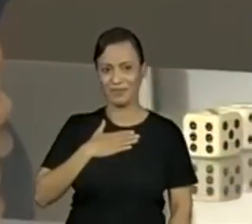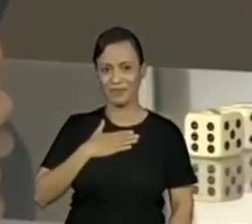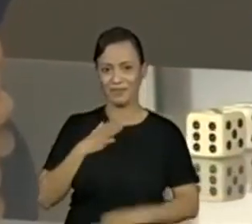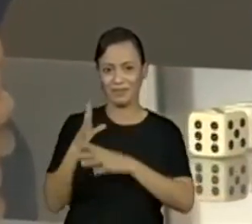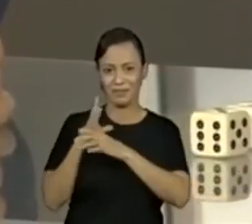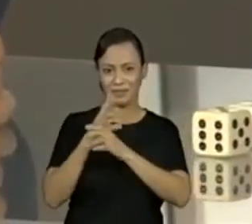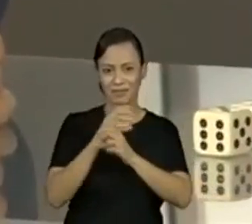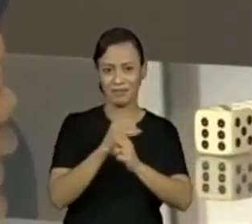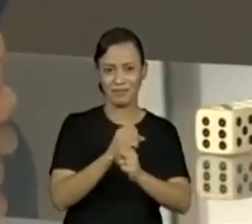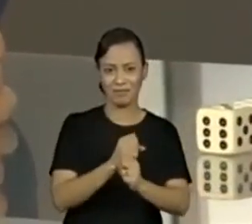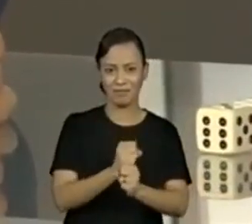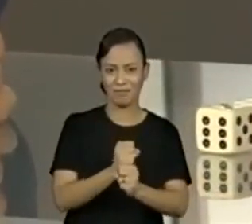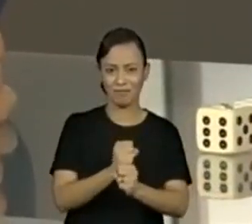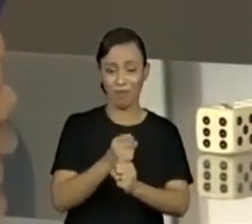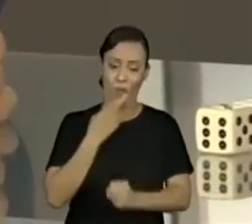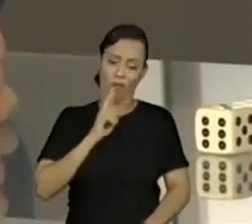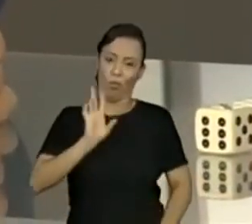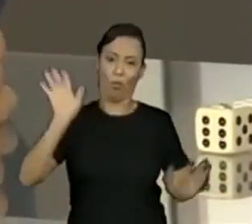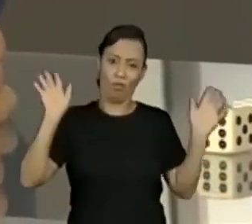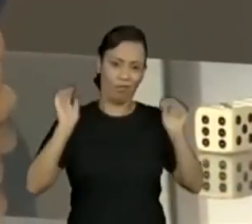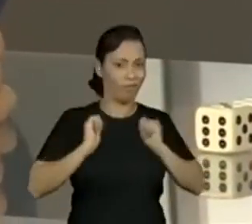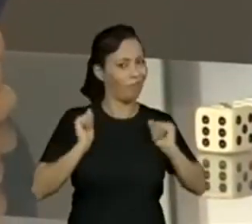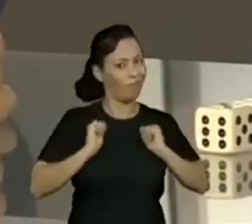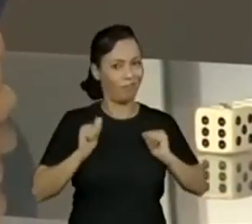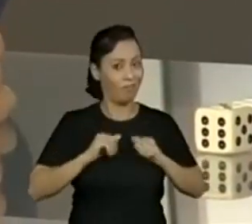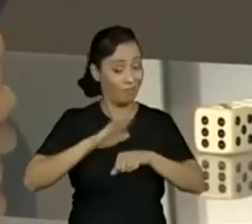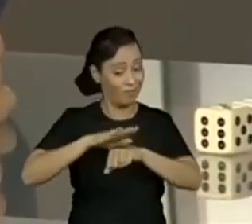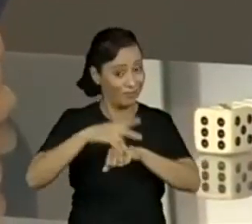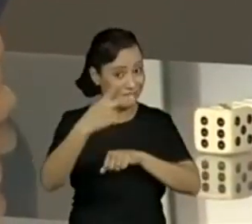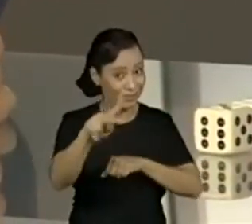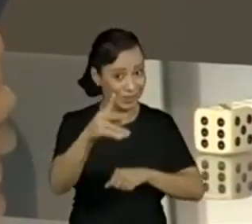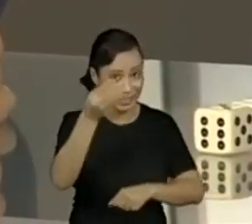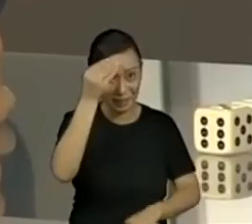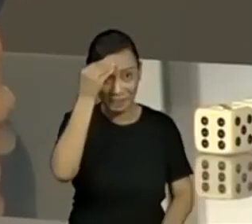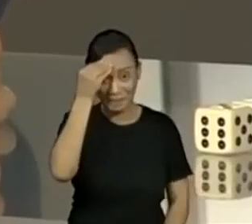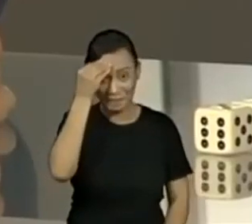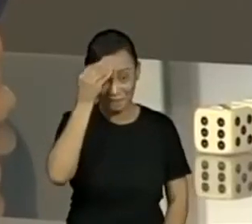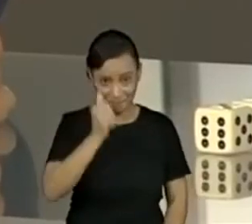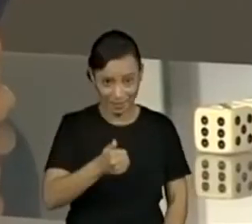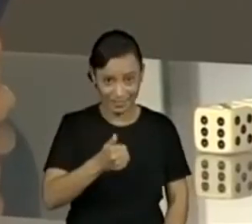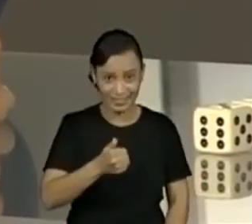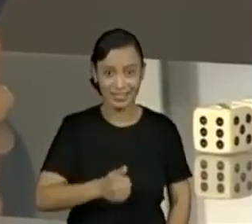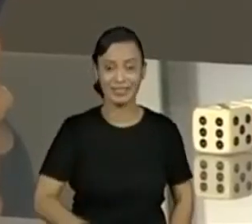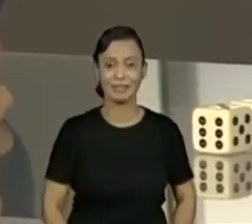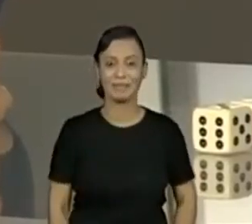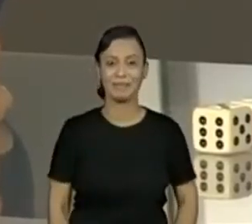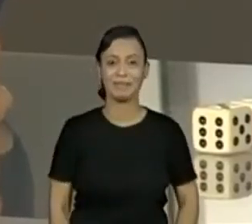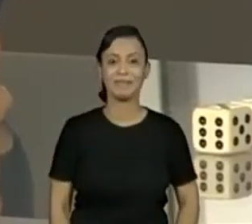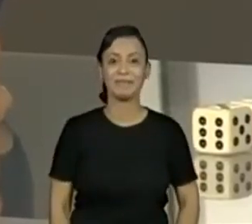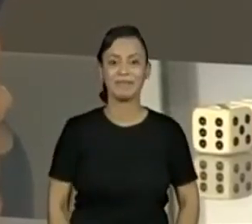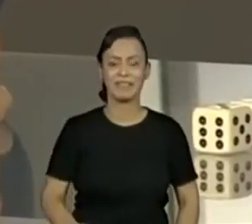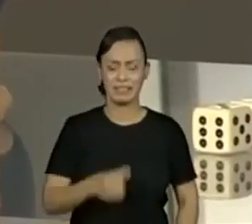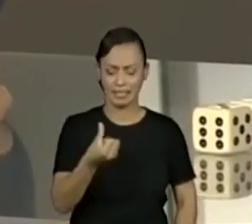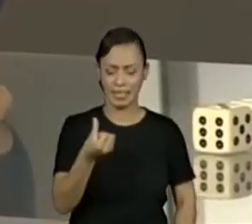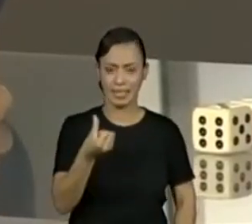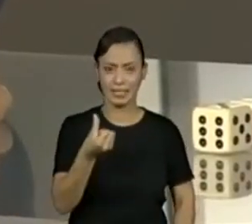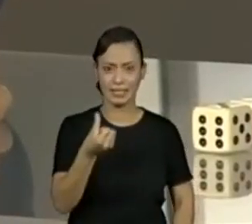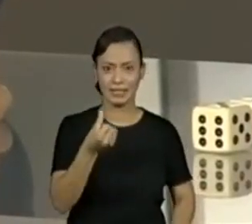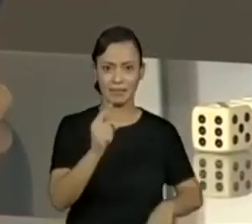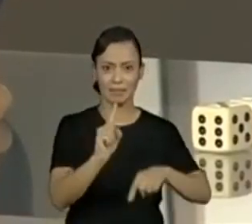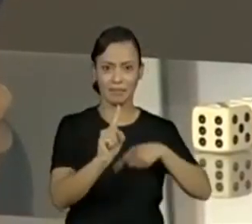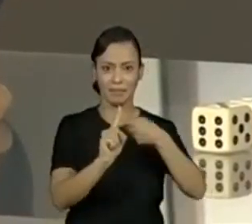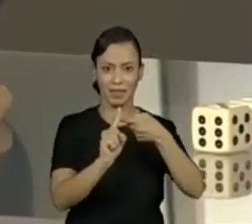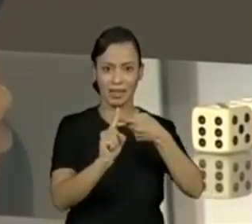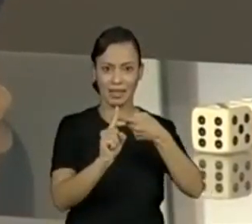falar para eles? Eles vão ter Não, eles vão colocar o dele para a gente. oráculo, para a gente não esquecer, então. Então... 6 mais 3. Olha só,